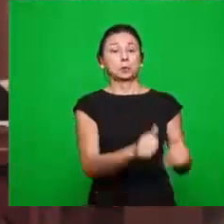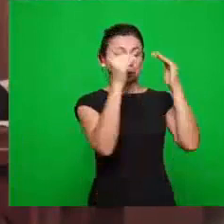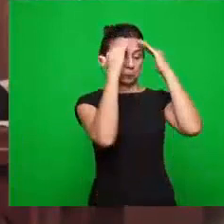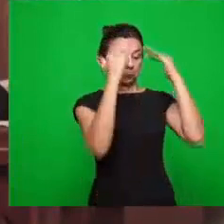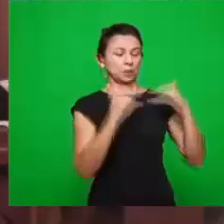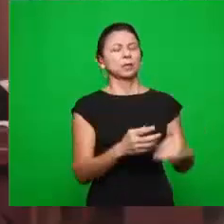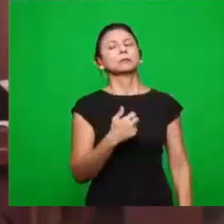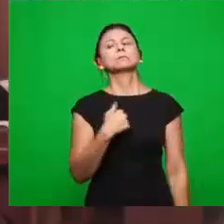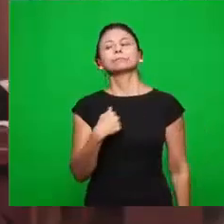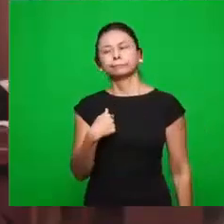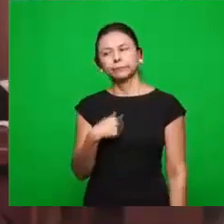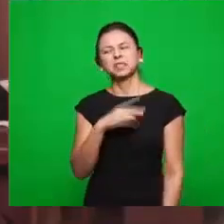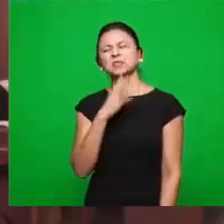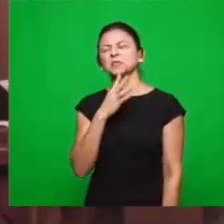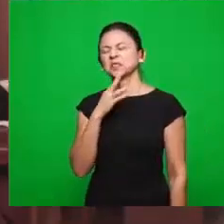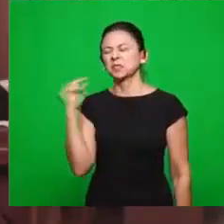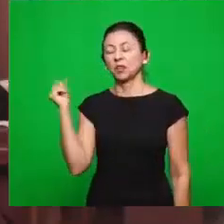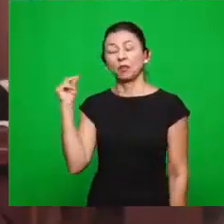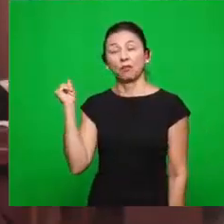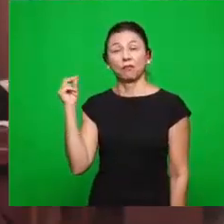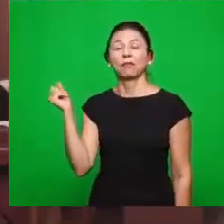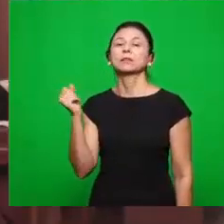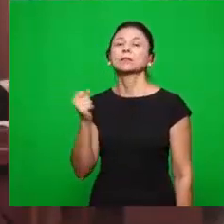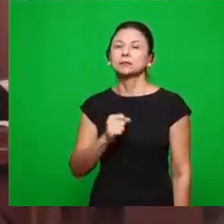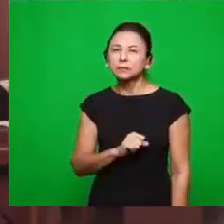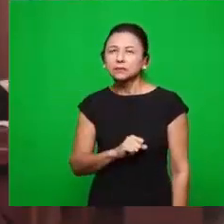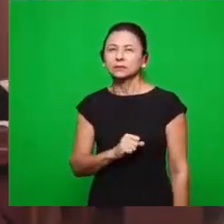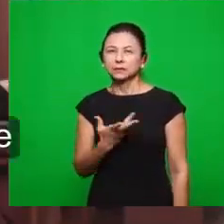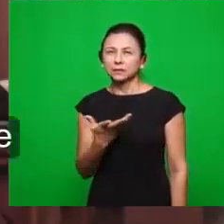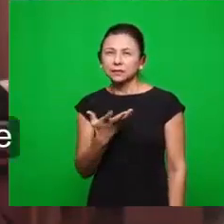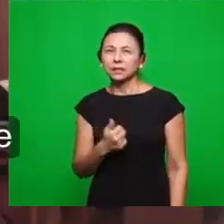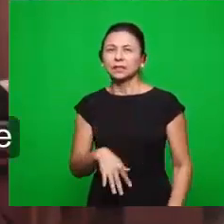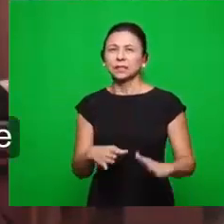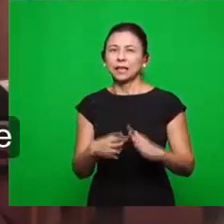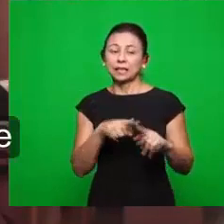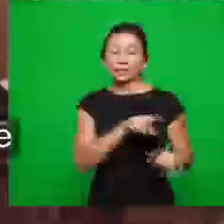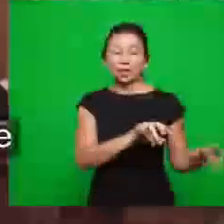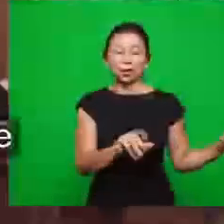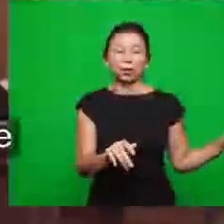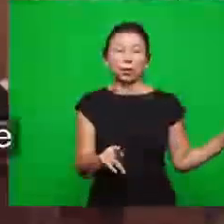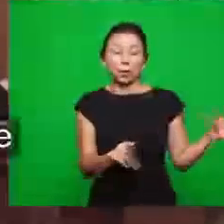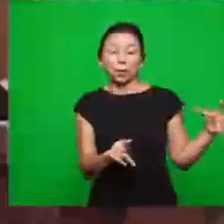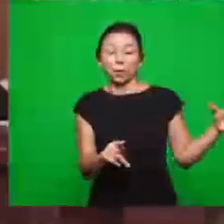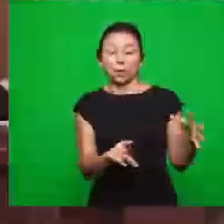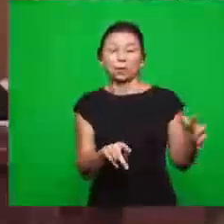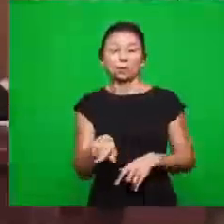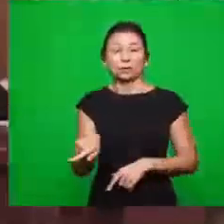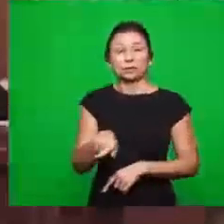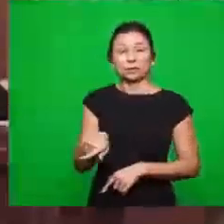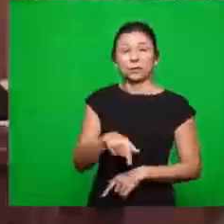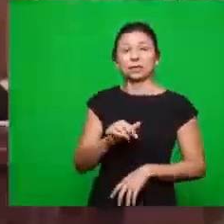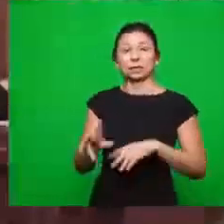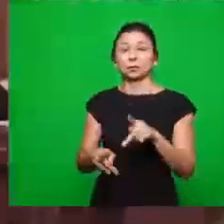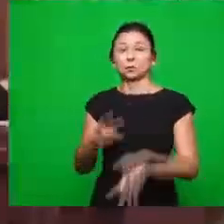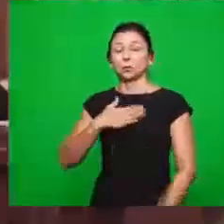eu conheço isso aí. Isso que está acontecendo com a igreja aqui, que ela está querendo colocar. Essa doutrina que ela quer colocar na vida do meu